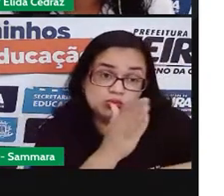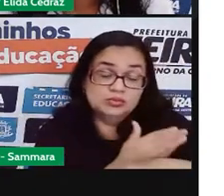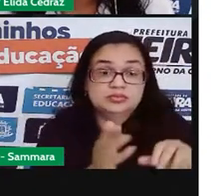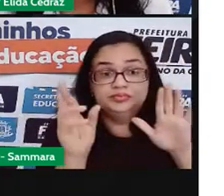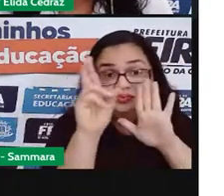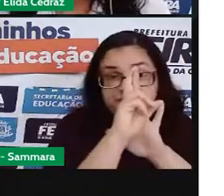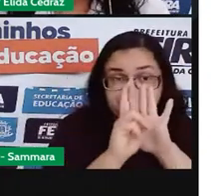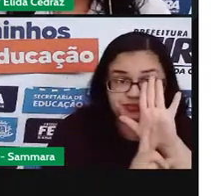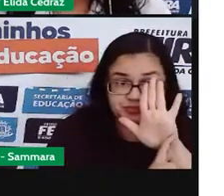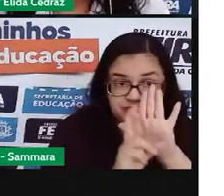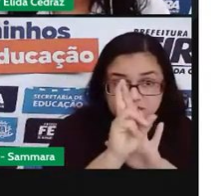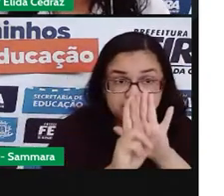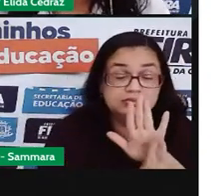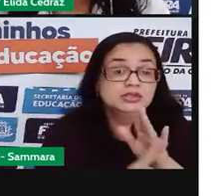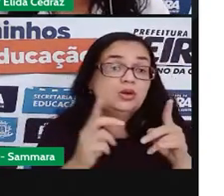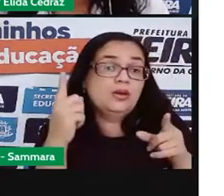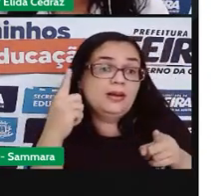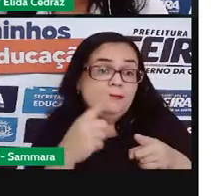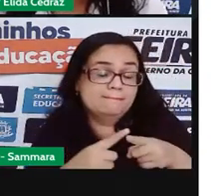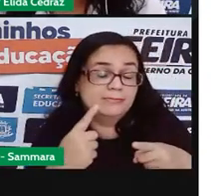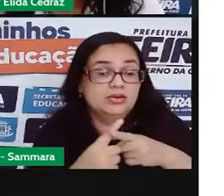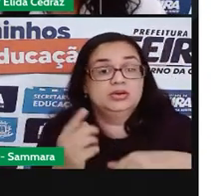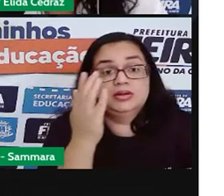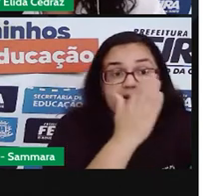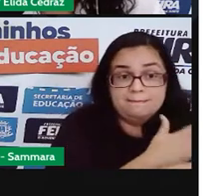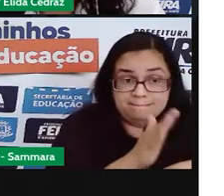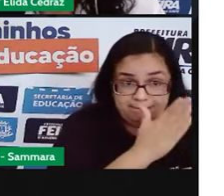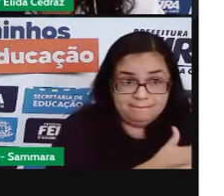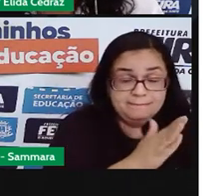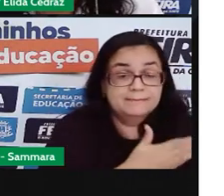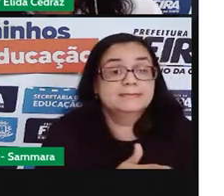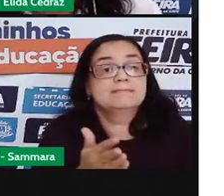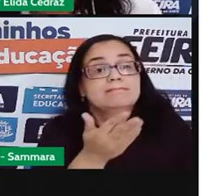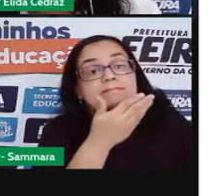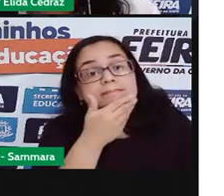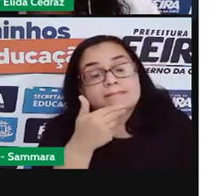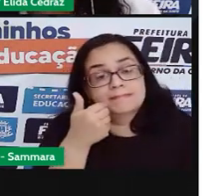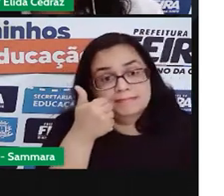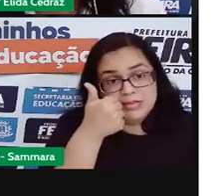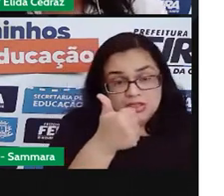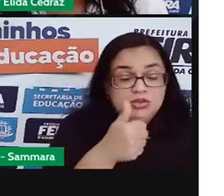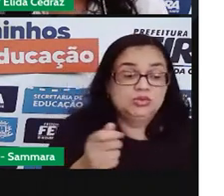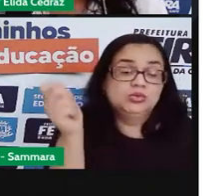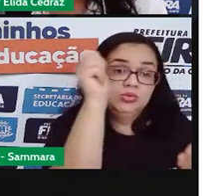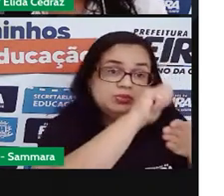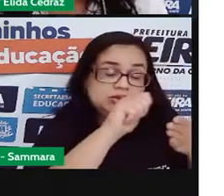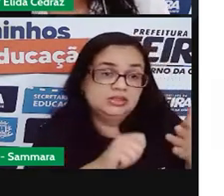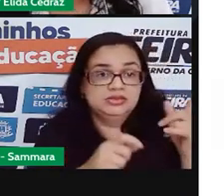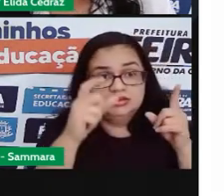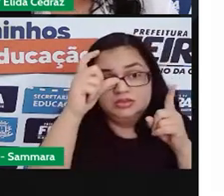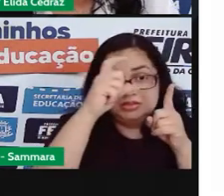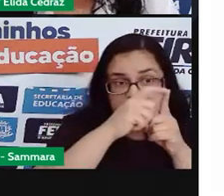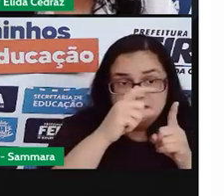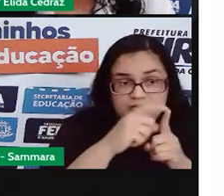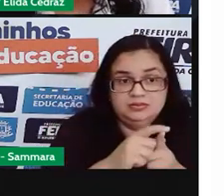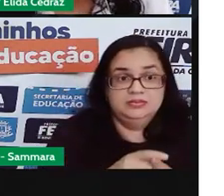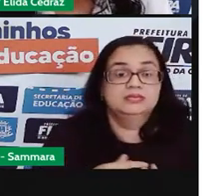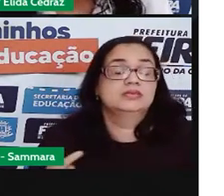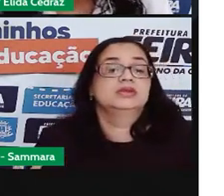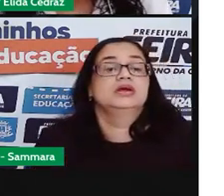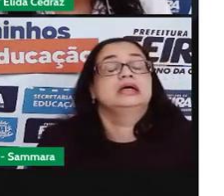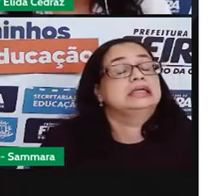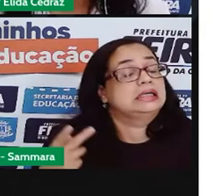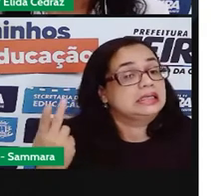regrinhas, porque quanto mais praticamos, melhor escrevemos as palavras, com menos